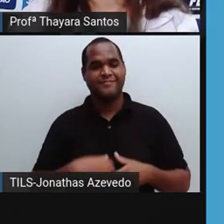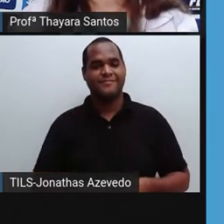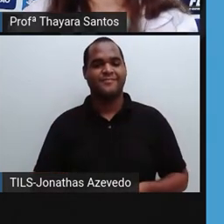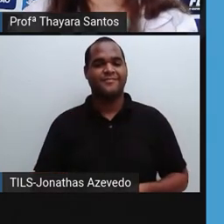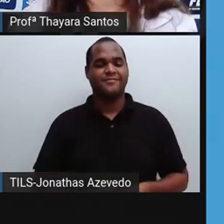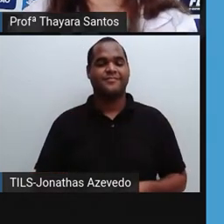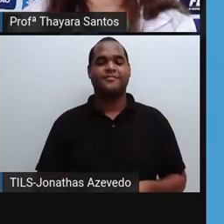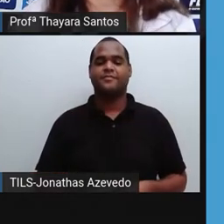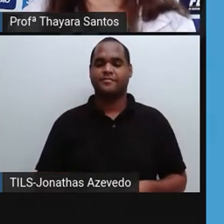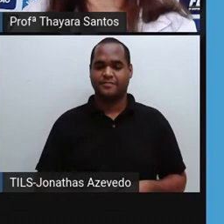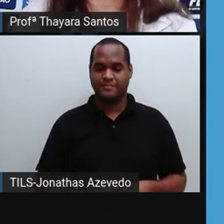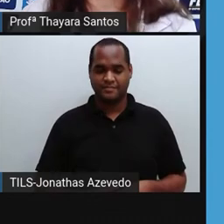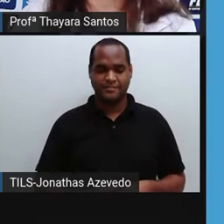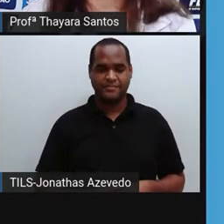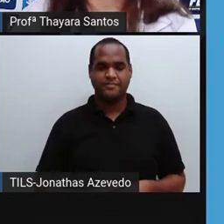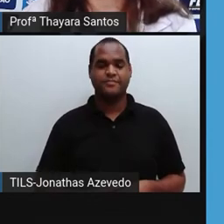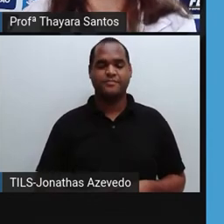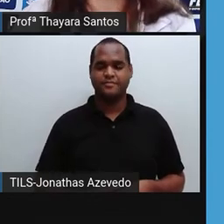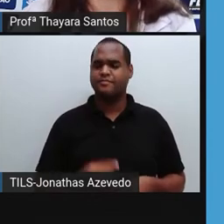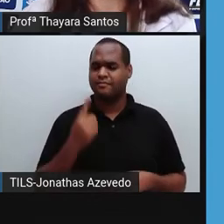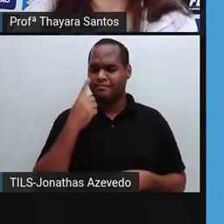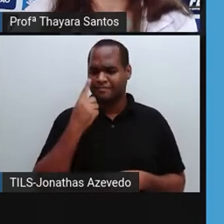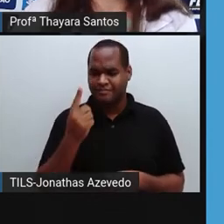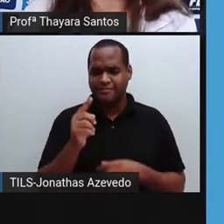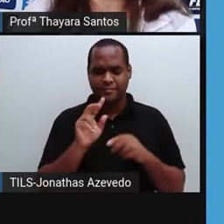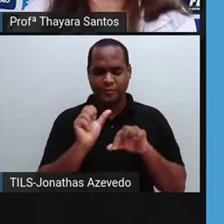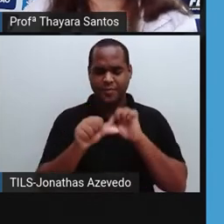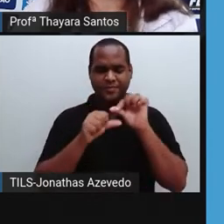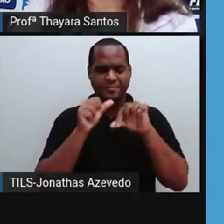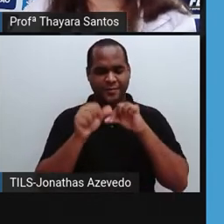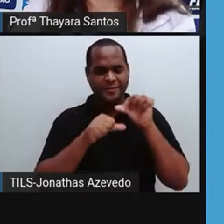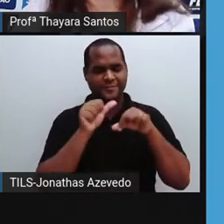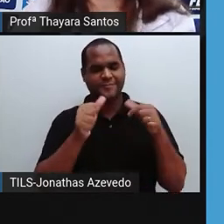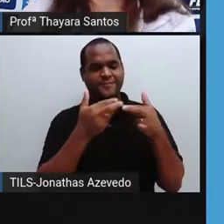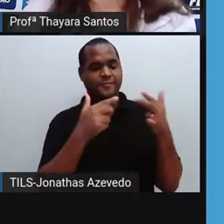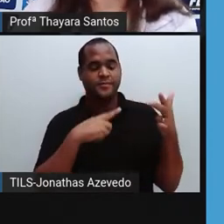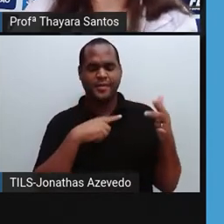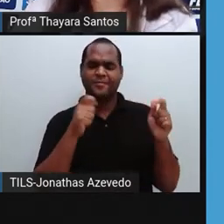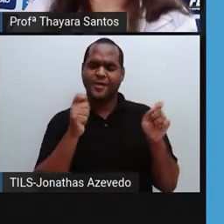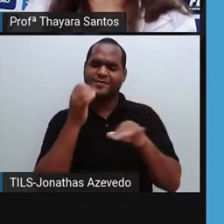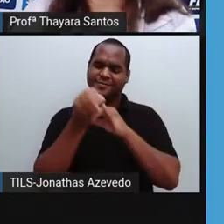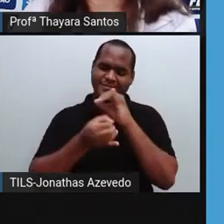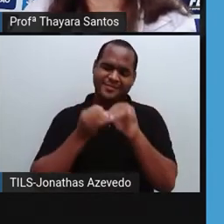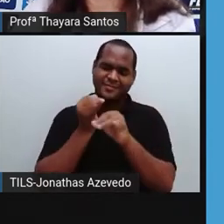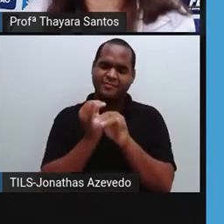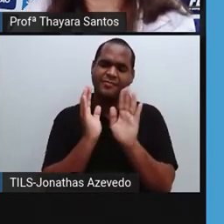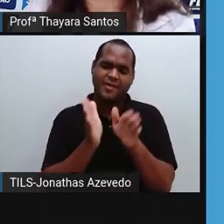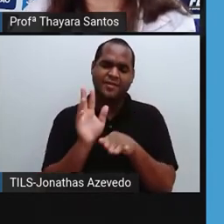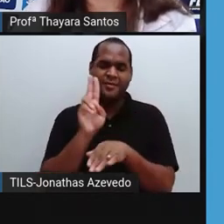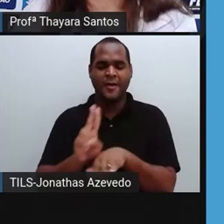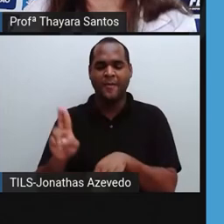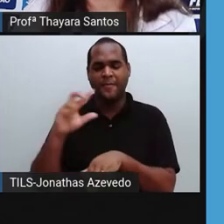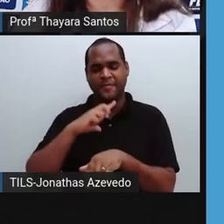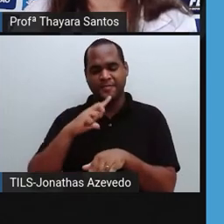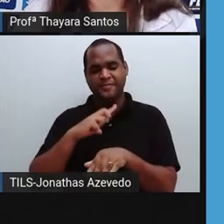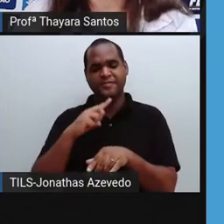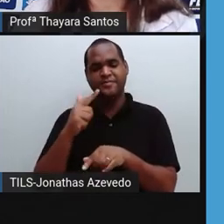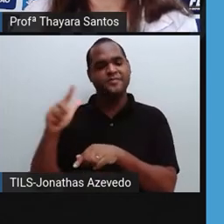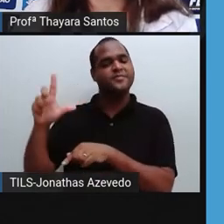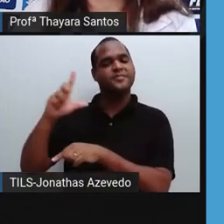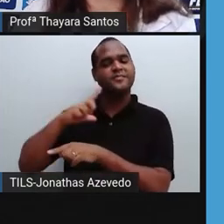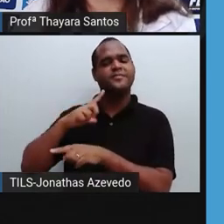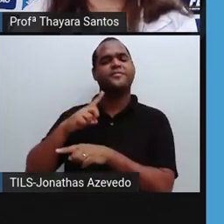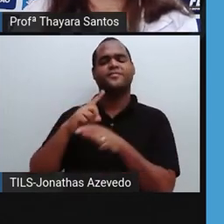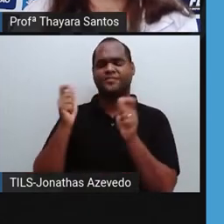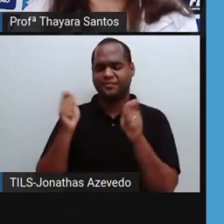E a gente pode também simular essas mudanças de fase online. A gente até já utilizou em uma outra aula. Eu vou abrir aqui só para